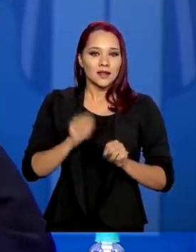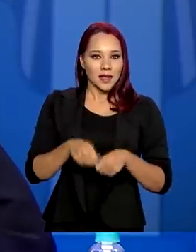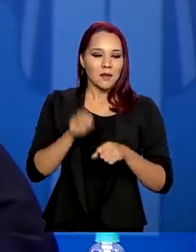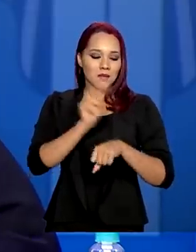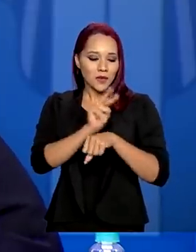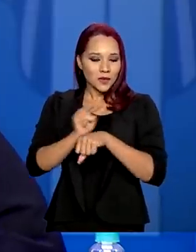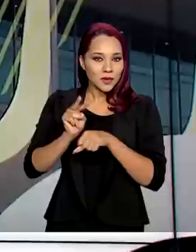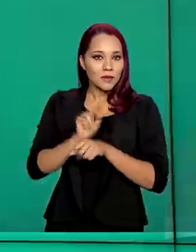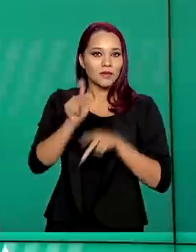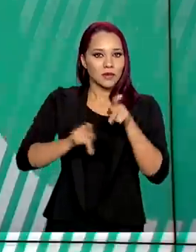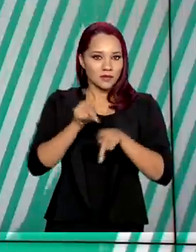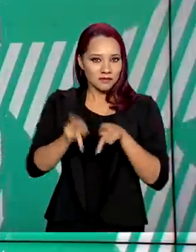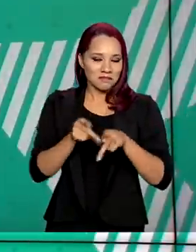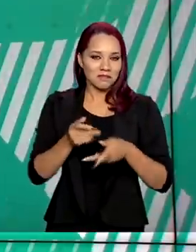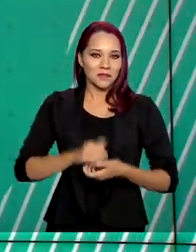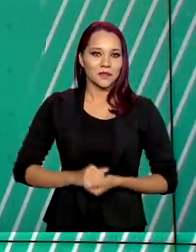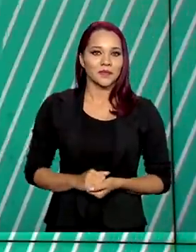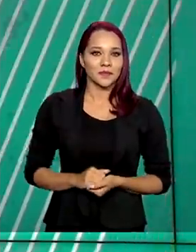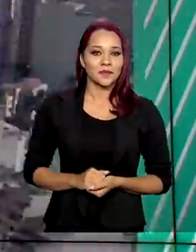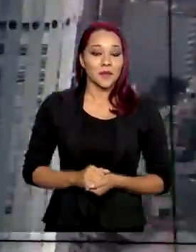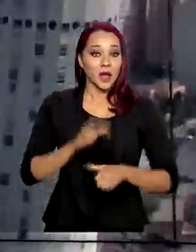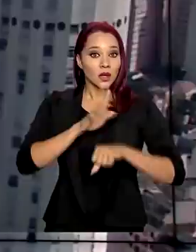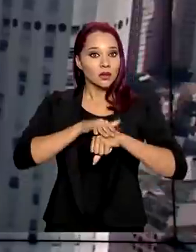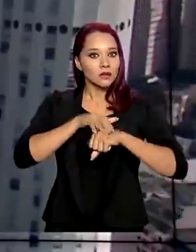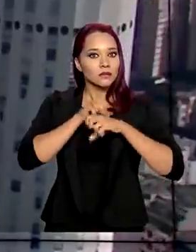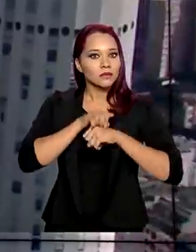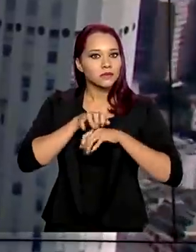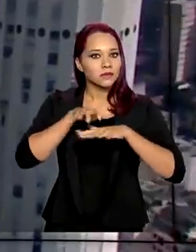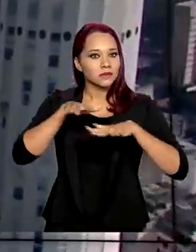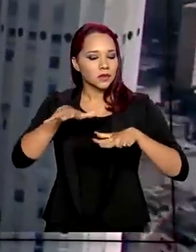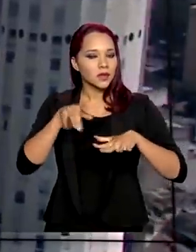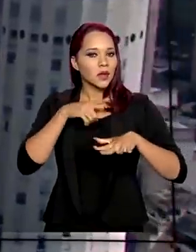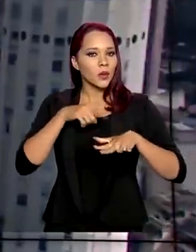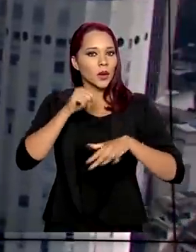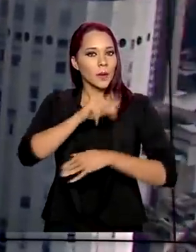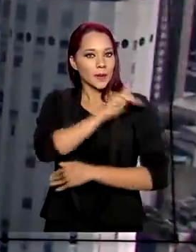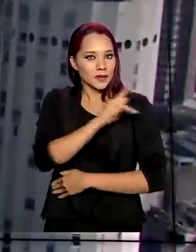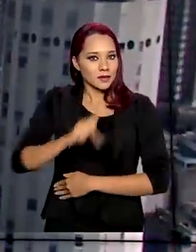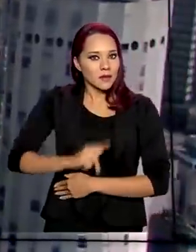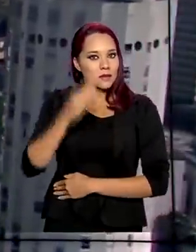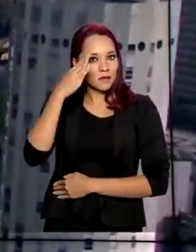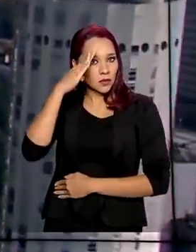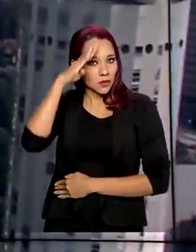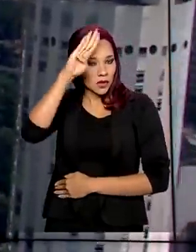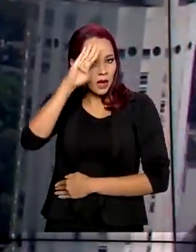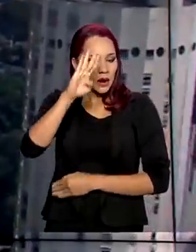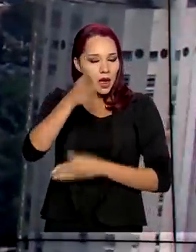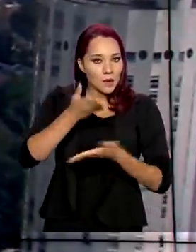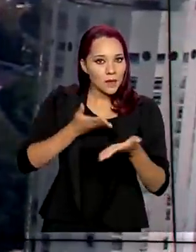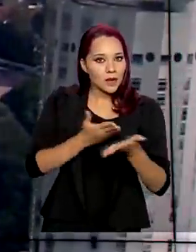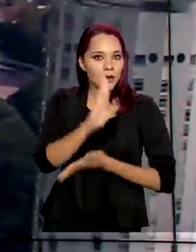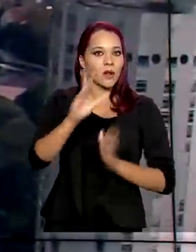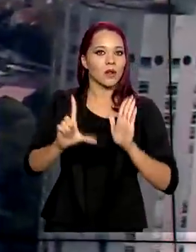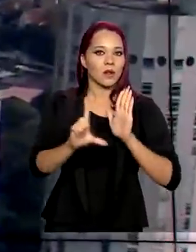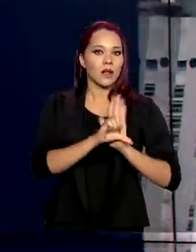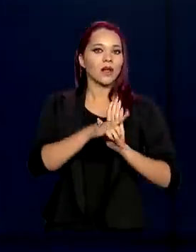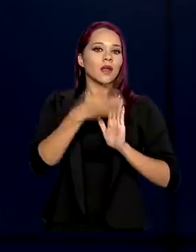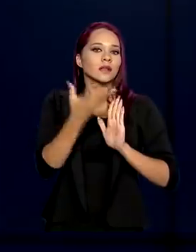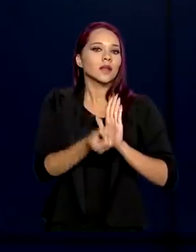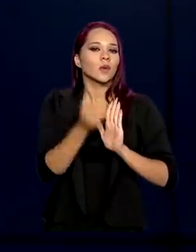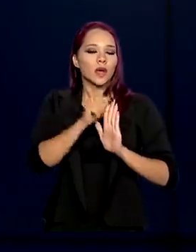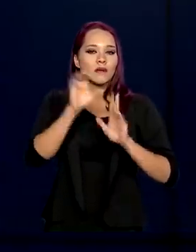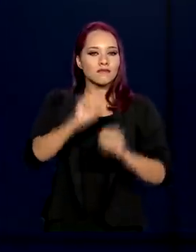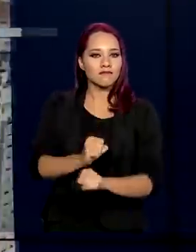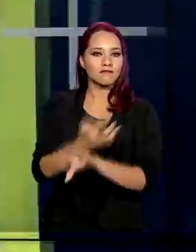nossa população. E a pandemia do coronavírus levou o presidente Jair Bolsonaro a sancionar a lei que autoriza a